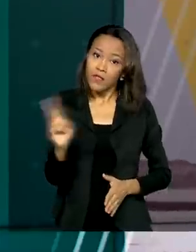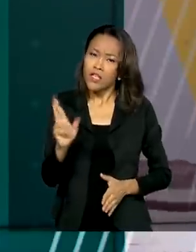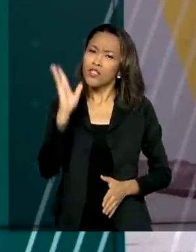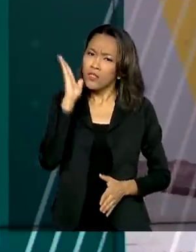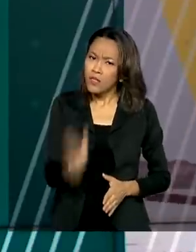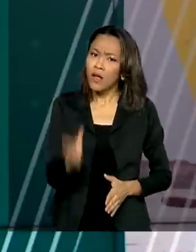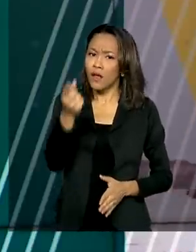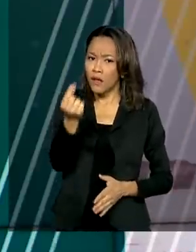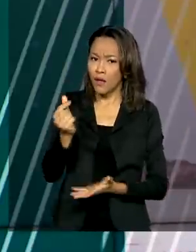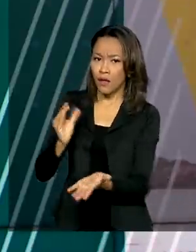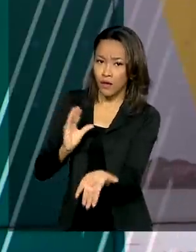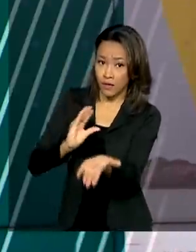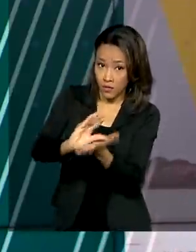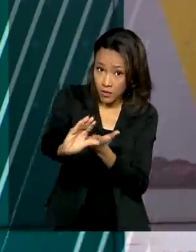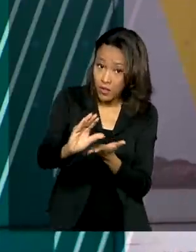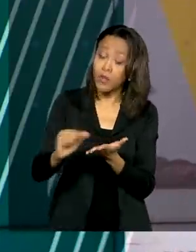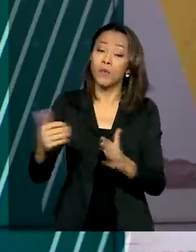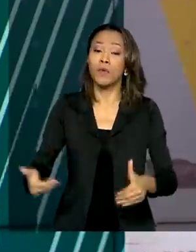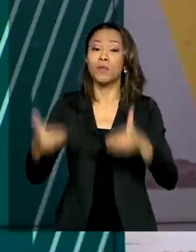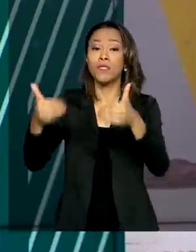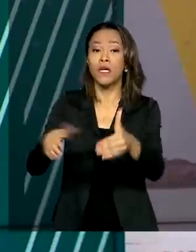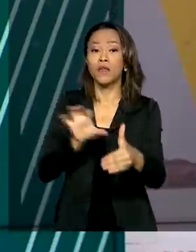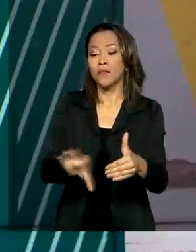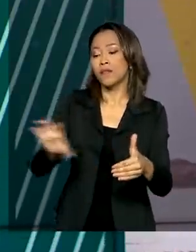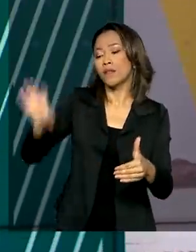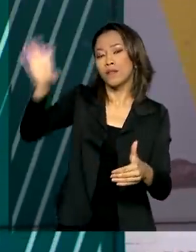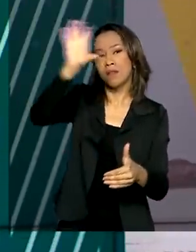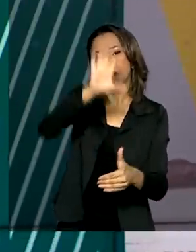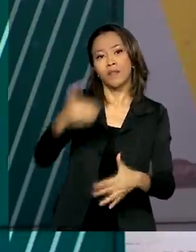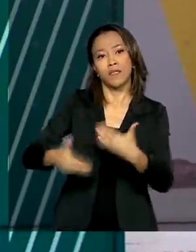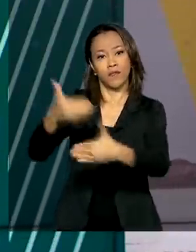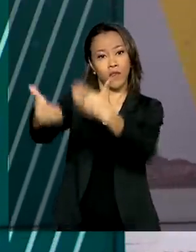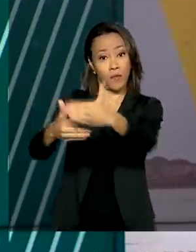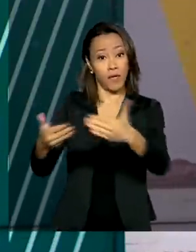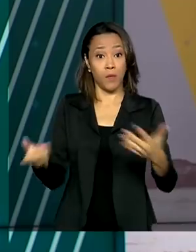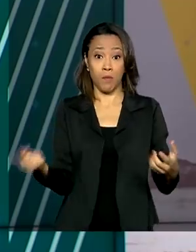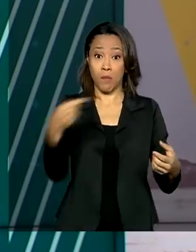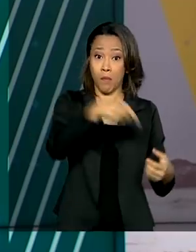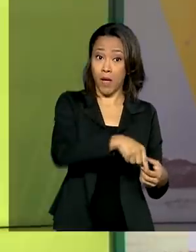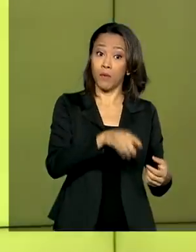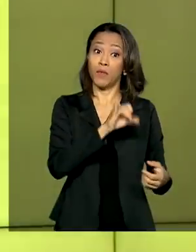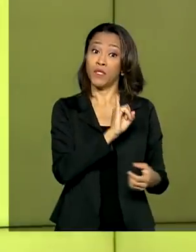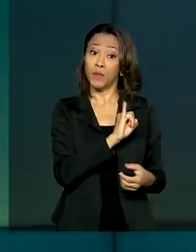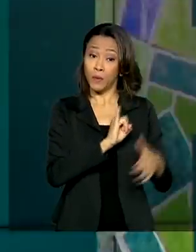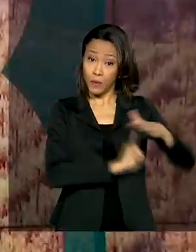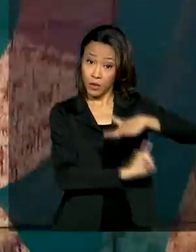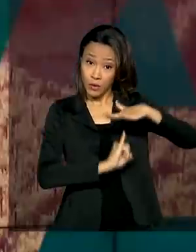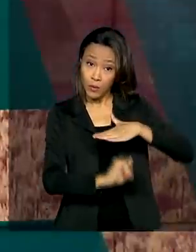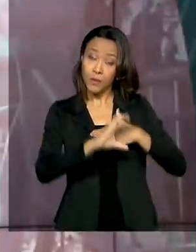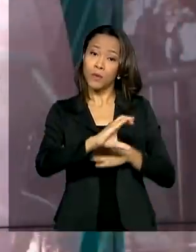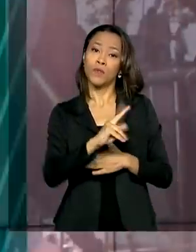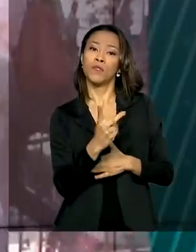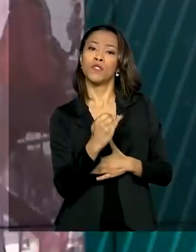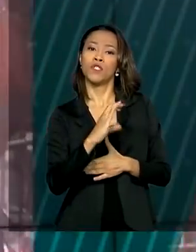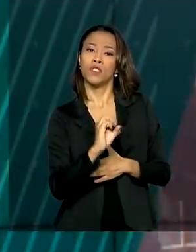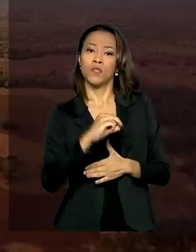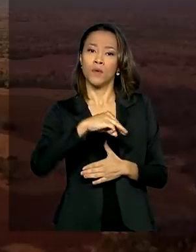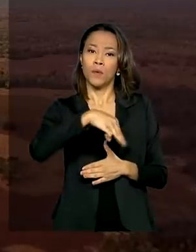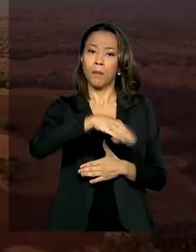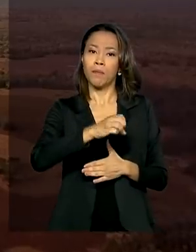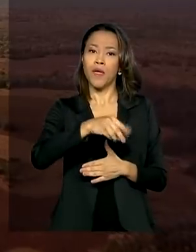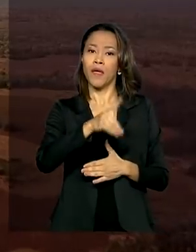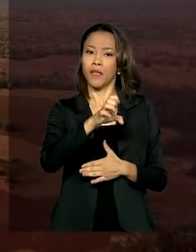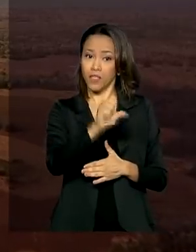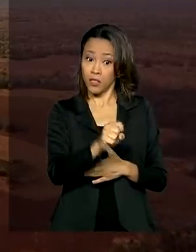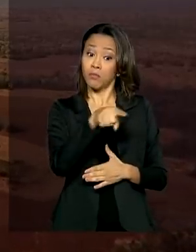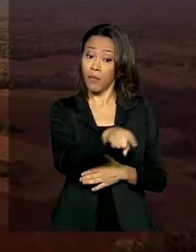Ministério do Desenvolvimento Regional ao Instituto Chico Mendes, para o combate a incêndios florestais. O recurso pode